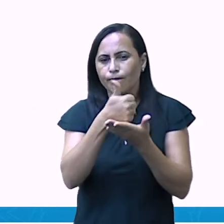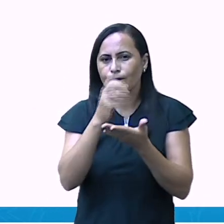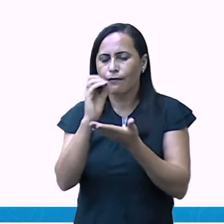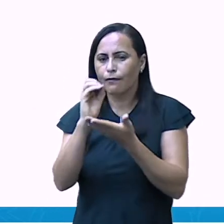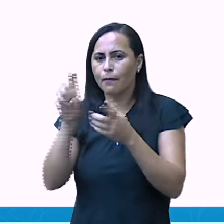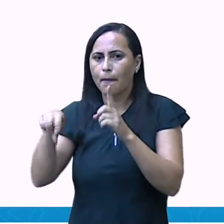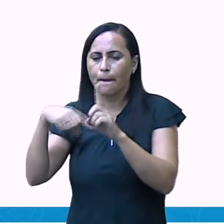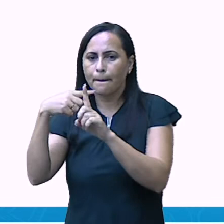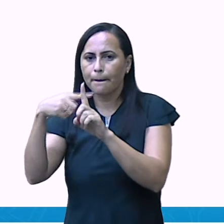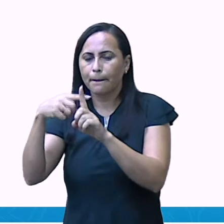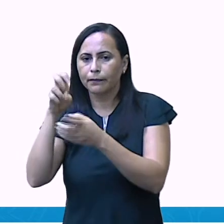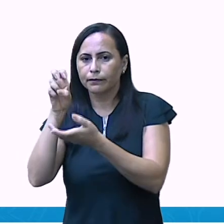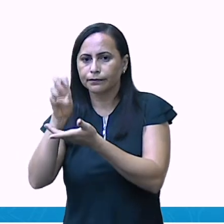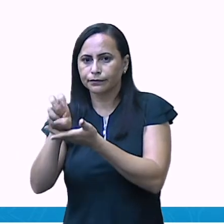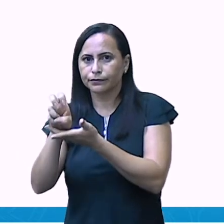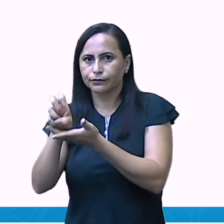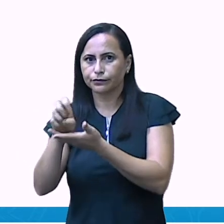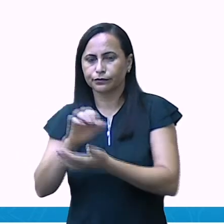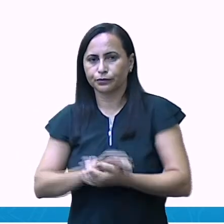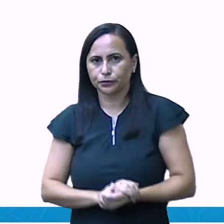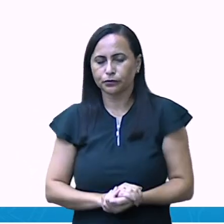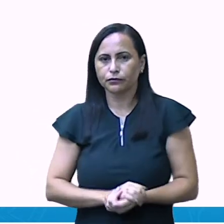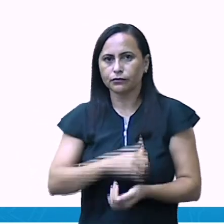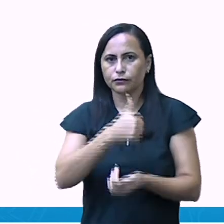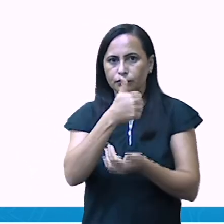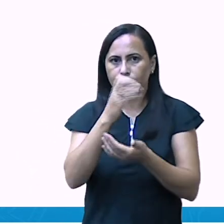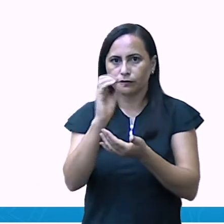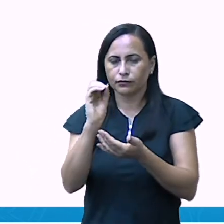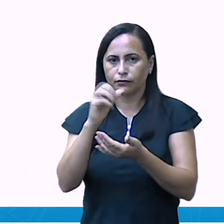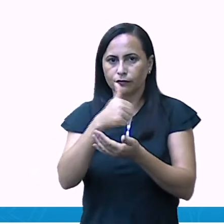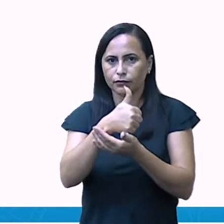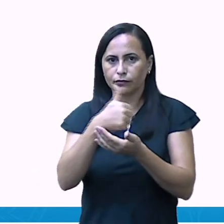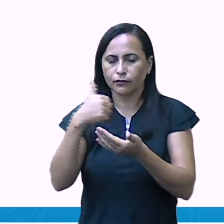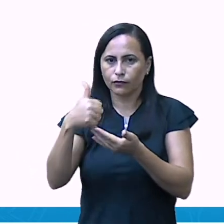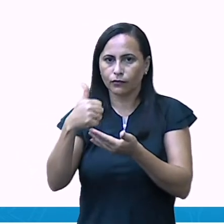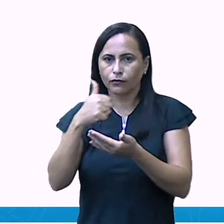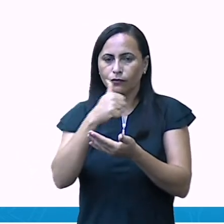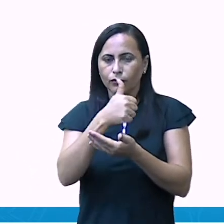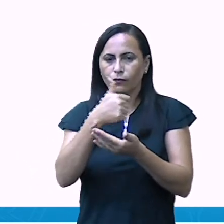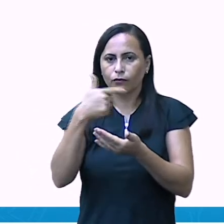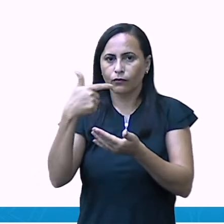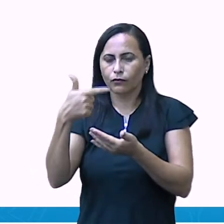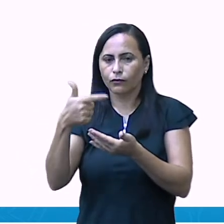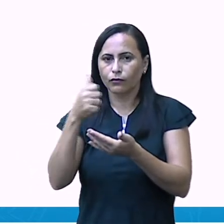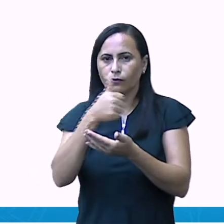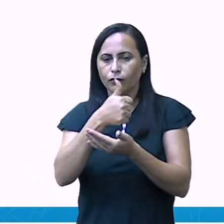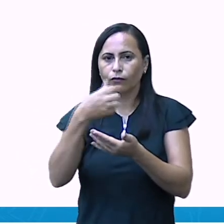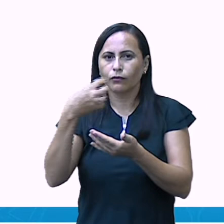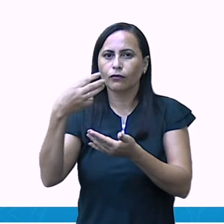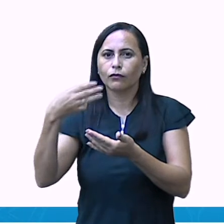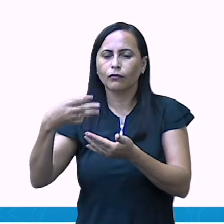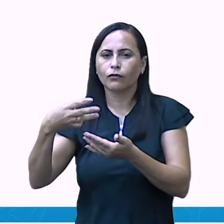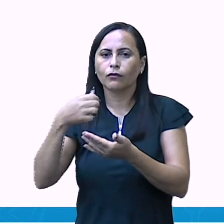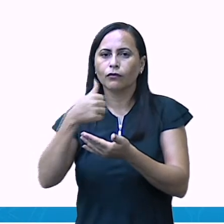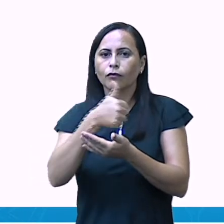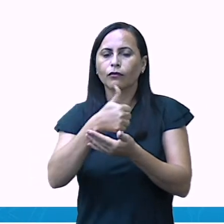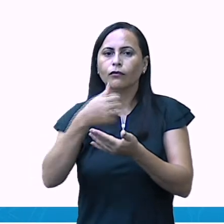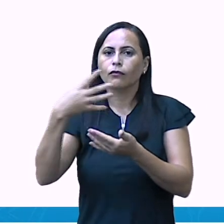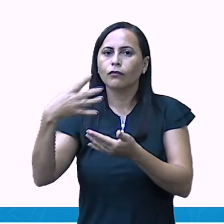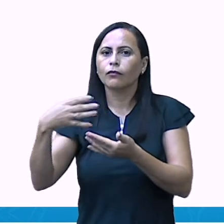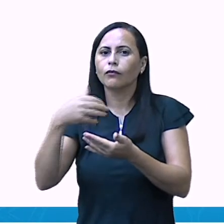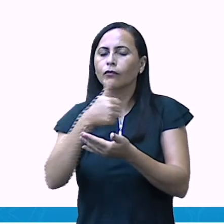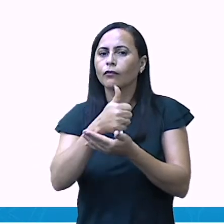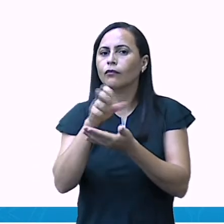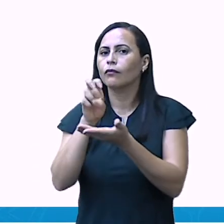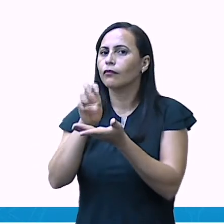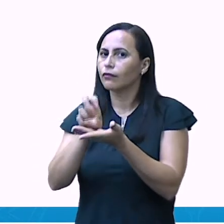cinco. Dez. Onze, doze, treze, quatorze, quinze.